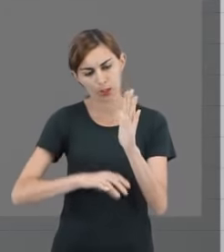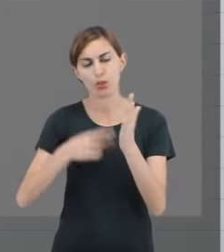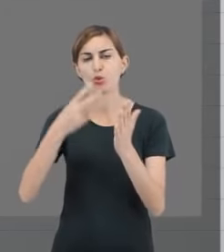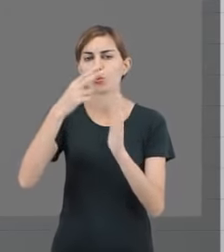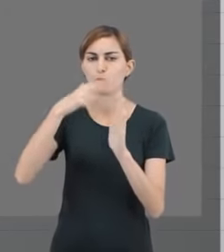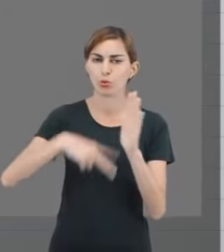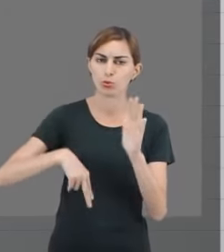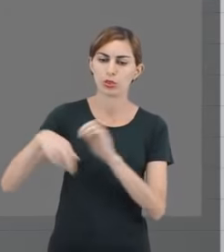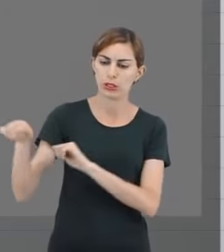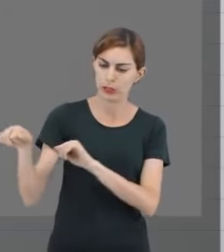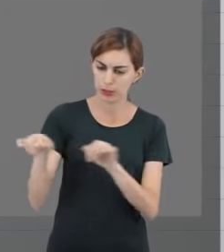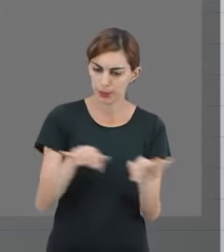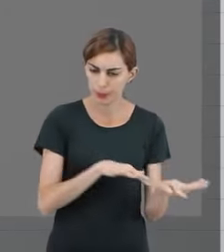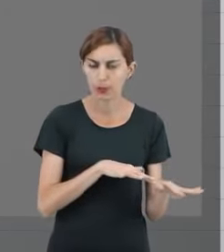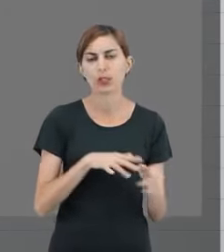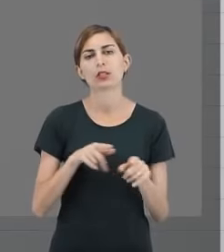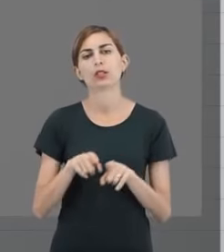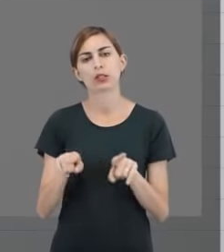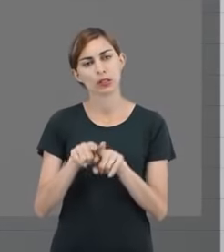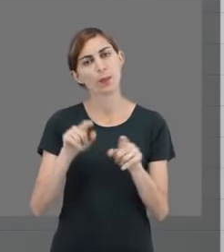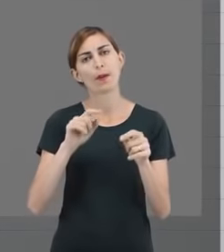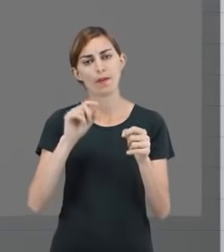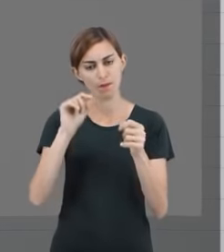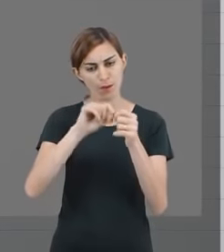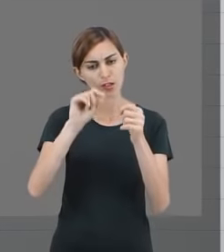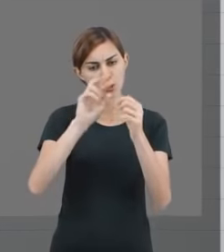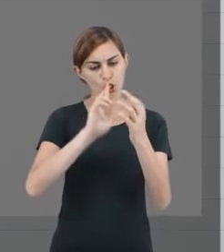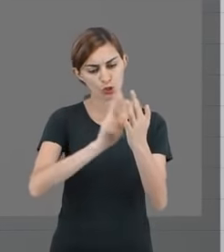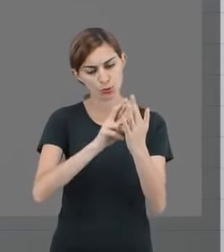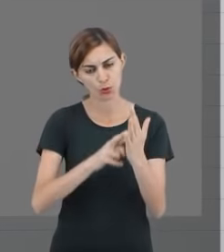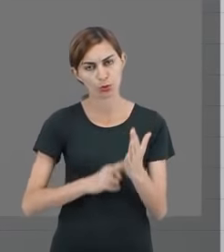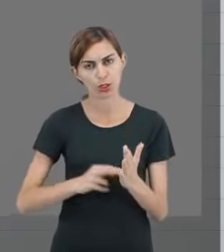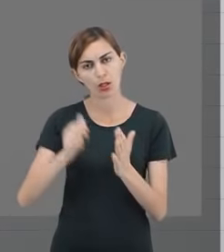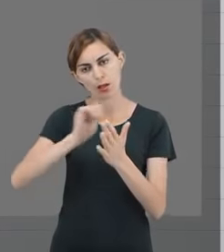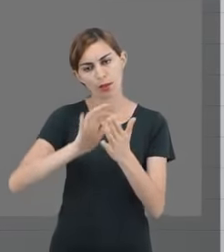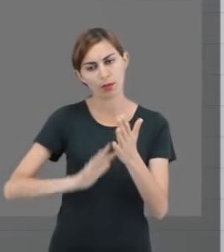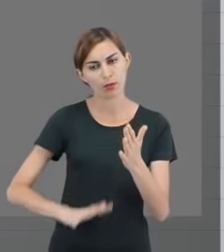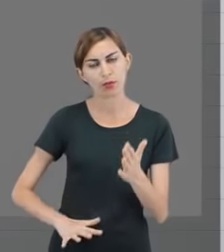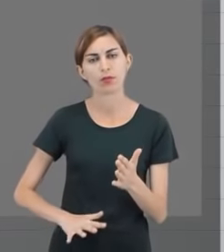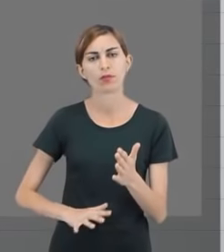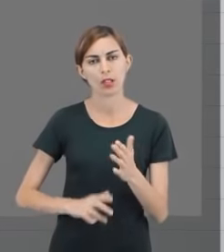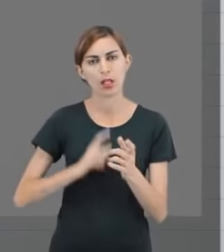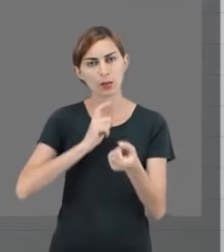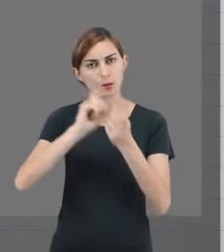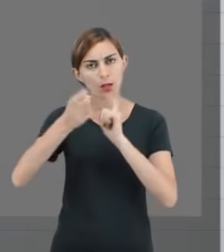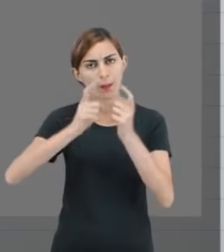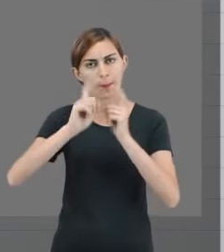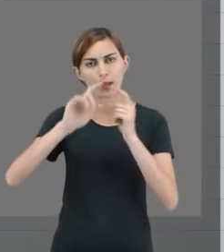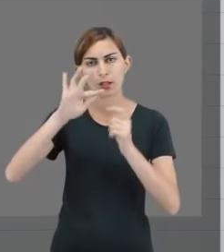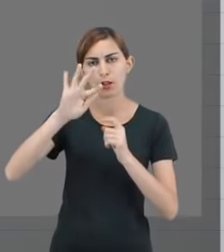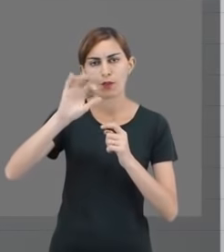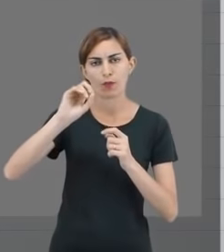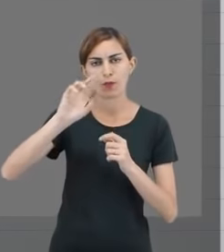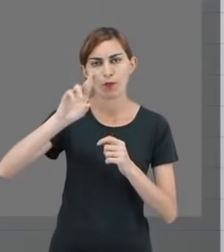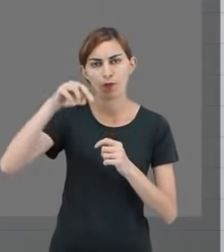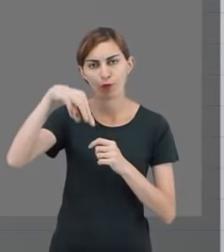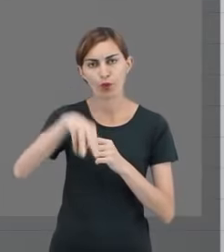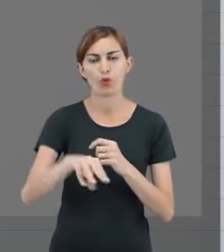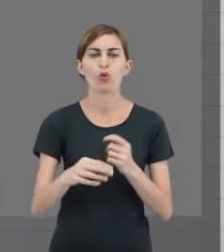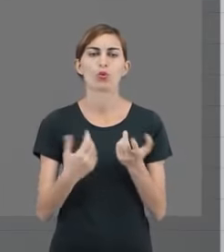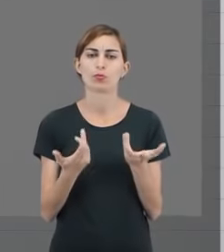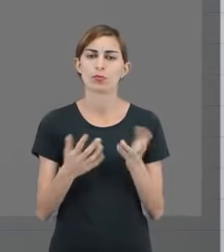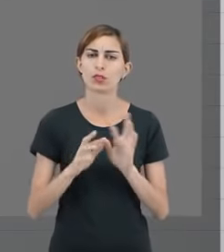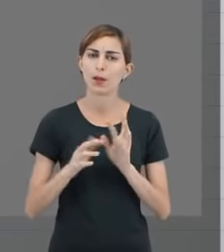toda semana, certo? E realizar as atividades, trabalhar, se debater nos fóruns que a gente apresenta.